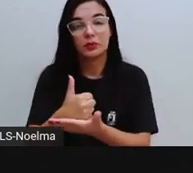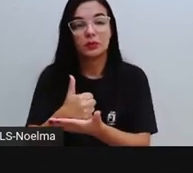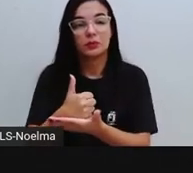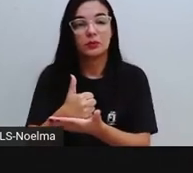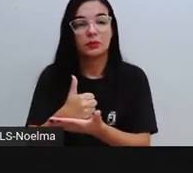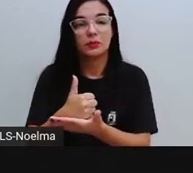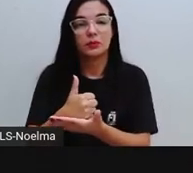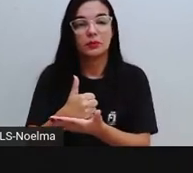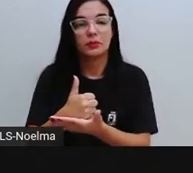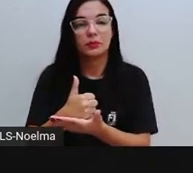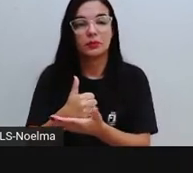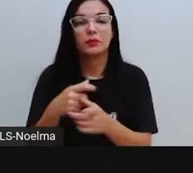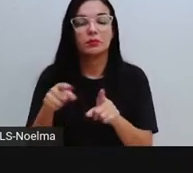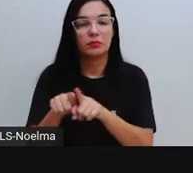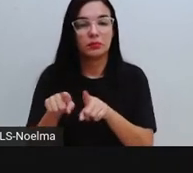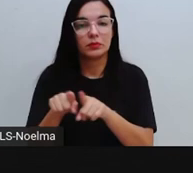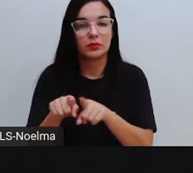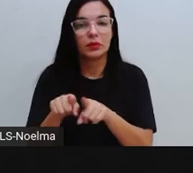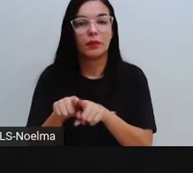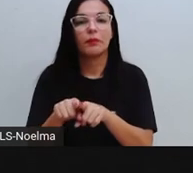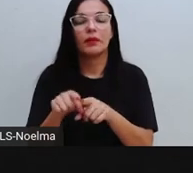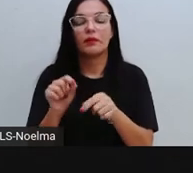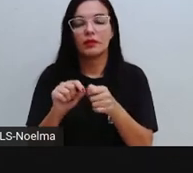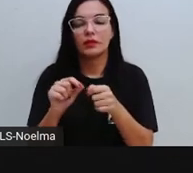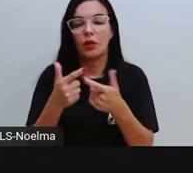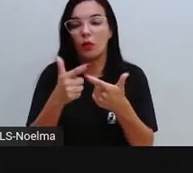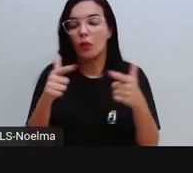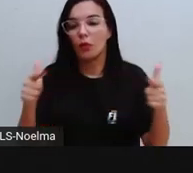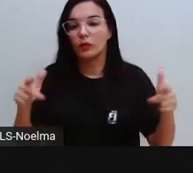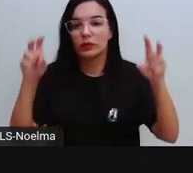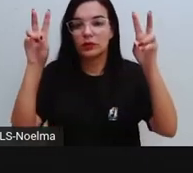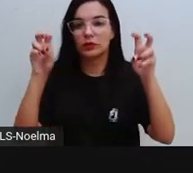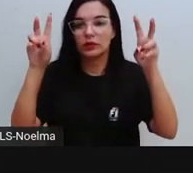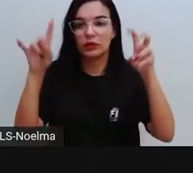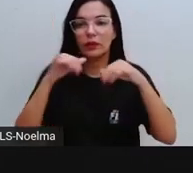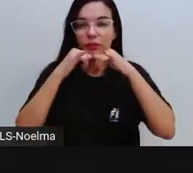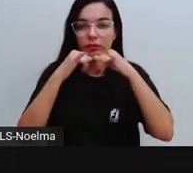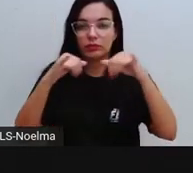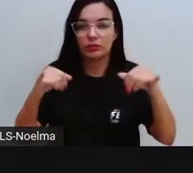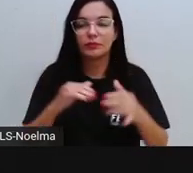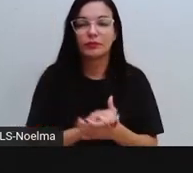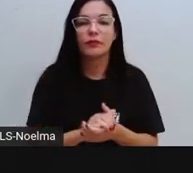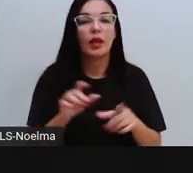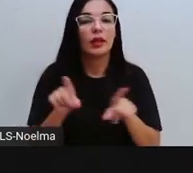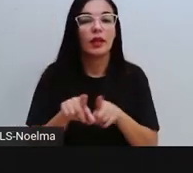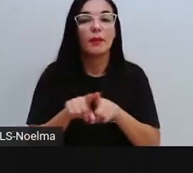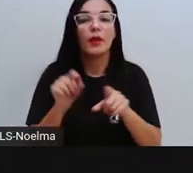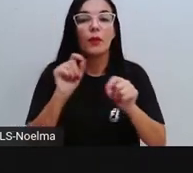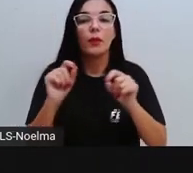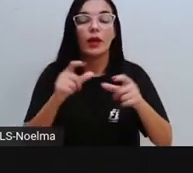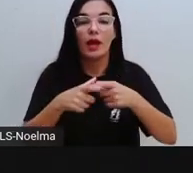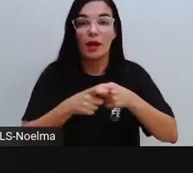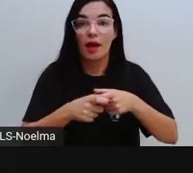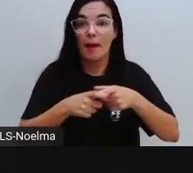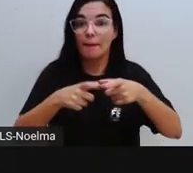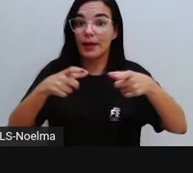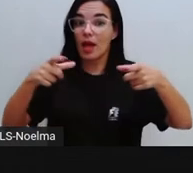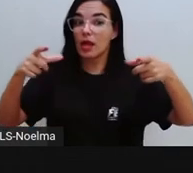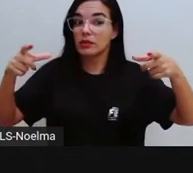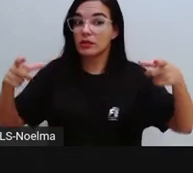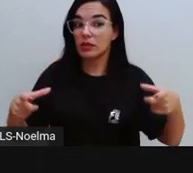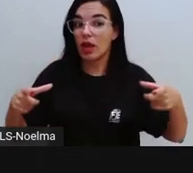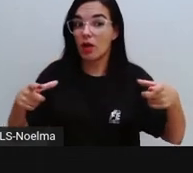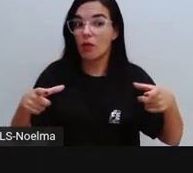elaboração aí de outras matérias. A ampliação do engajamento das pessoas com o conteúdo foi a